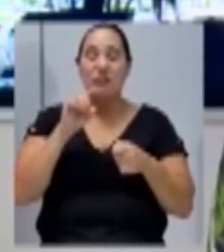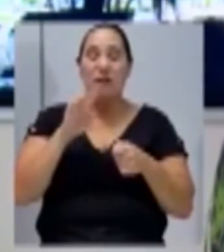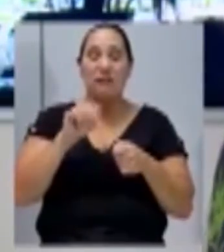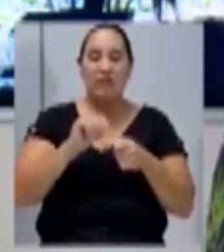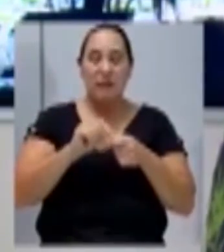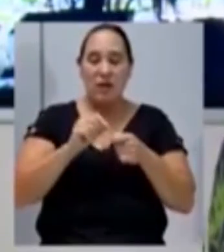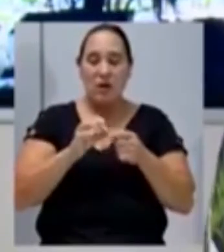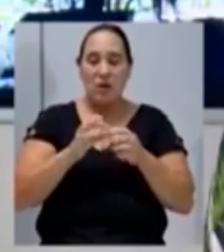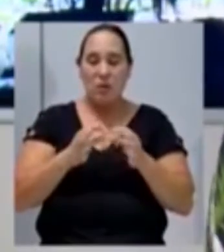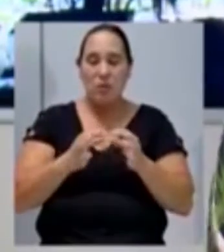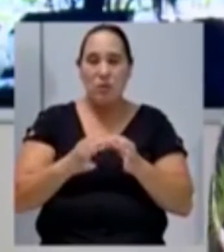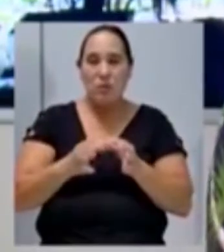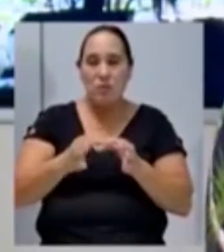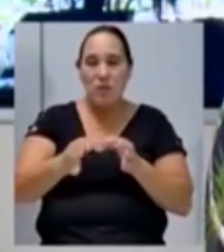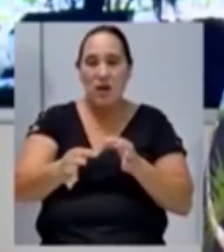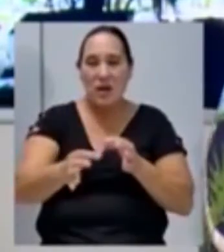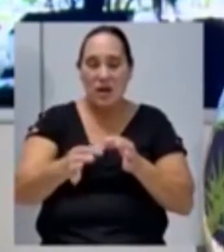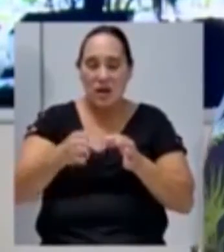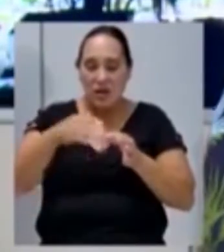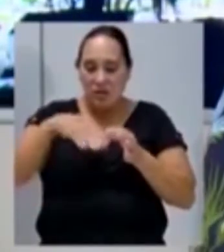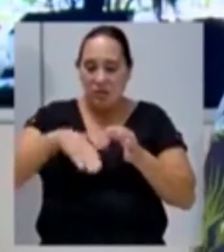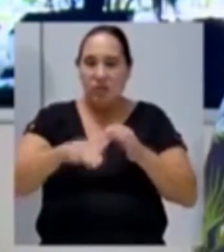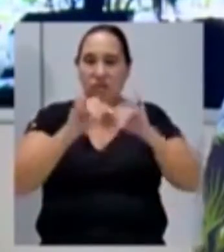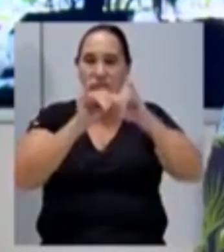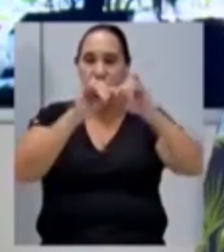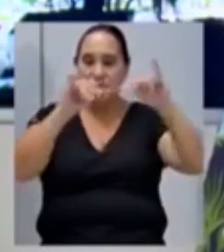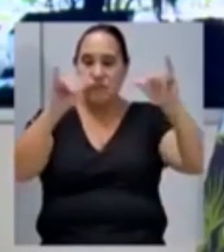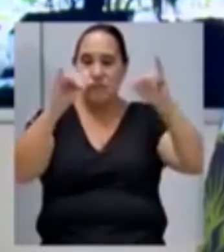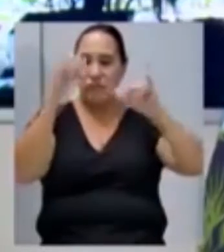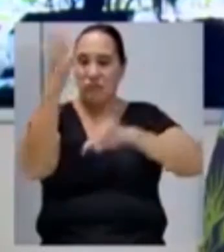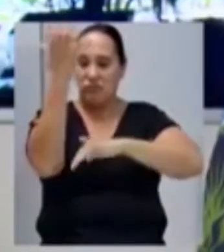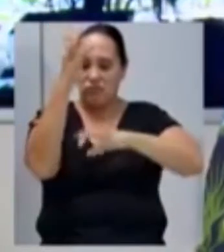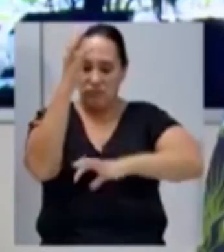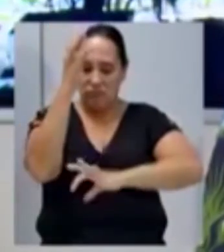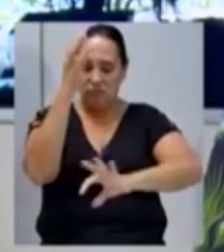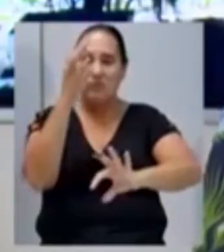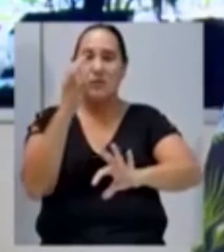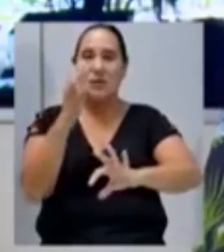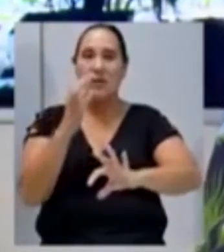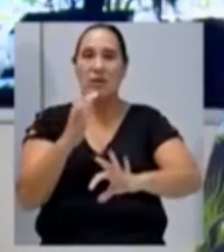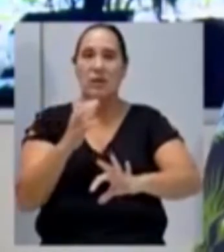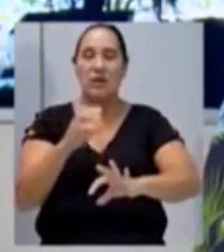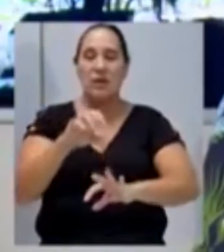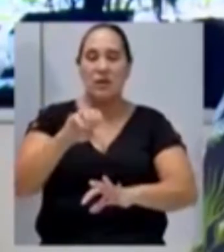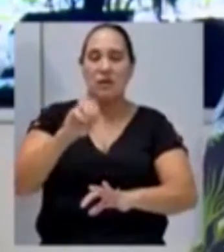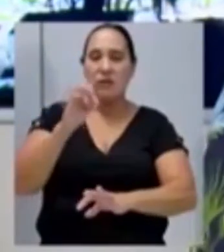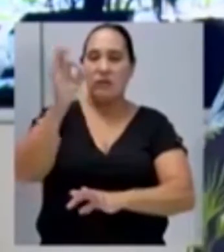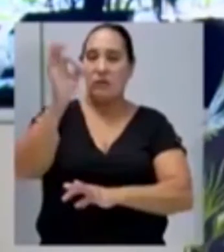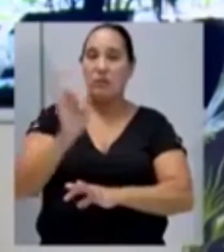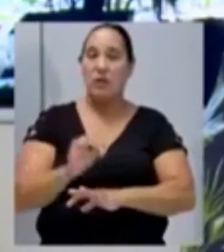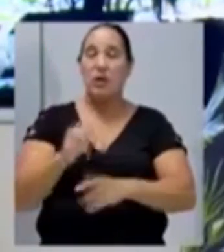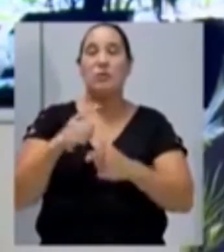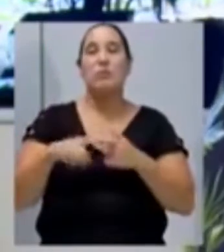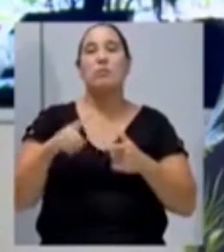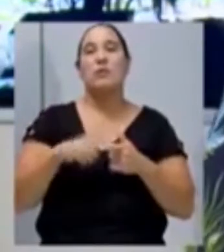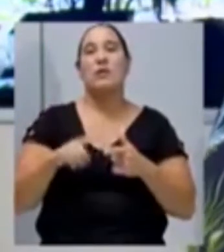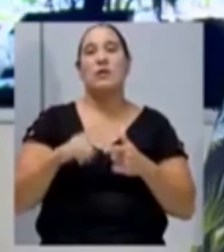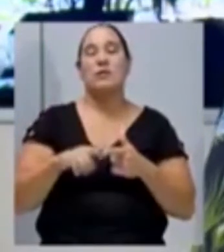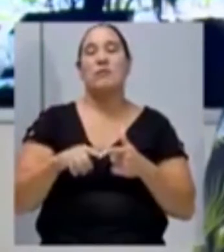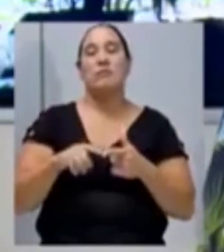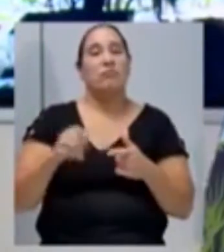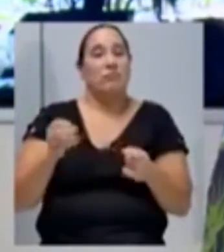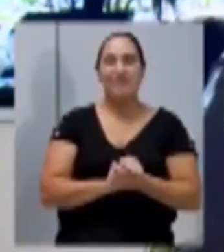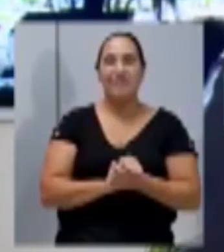uma canalização por baixo da rede elétrica, que 90% do problema será